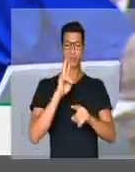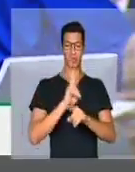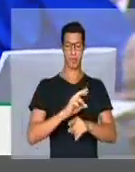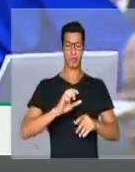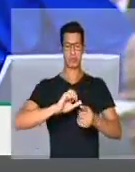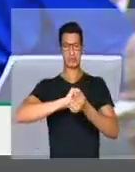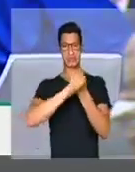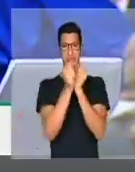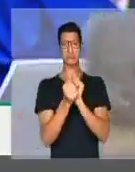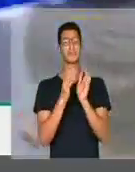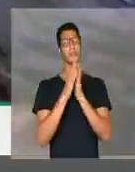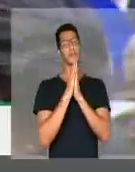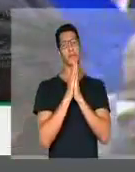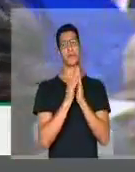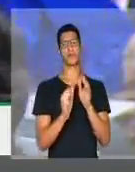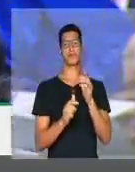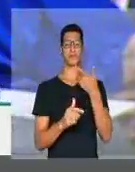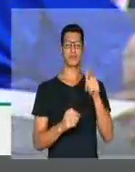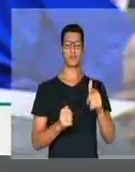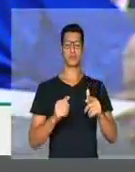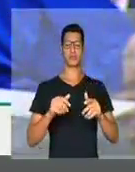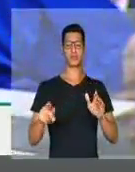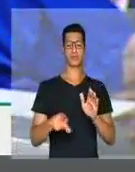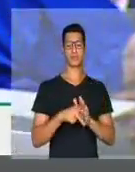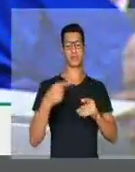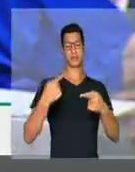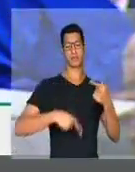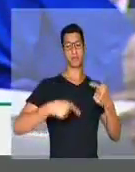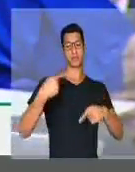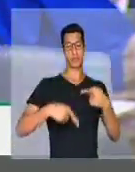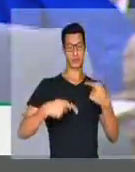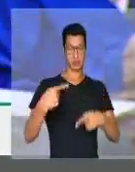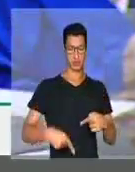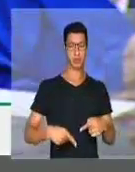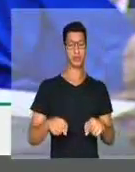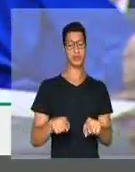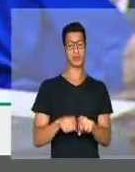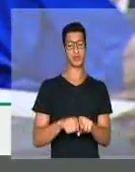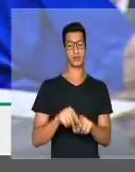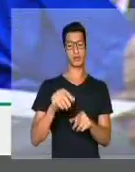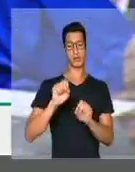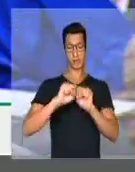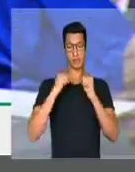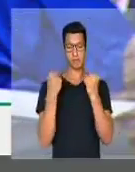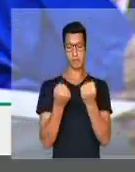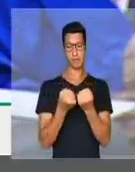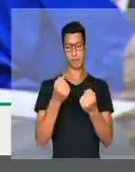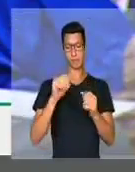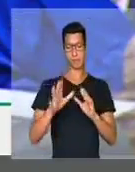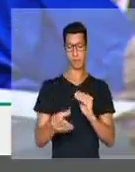dessas ataduras e por favor, não se metam em política. Tampouco no seminário, acrescenta ele.